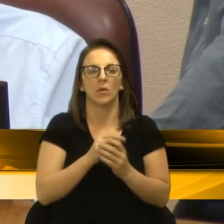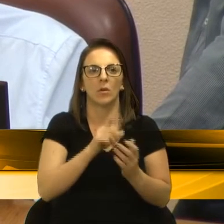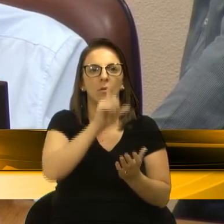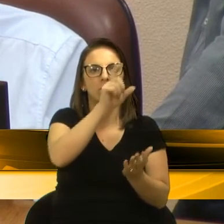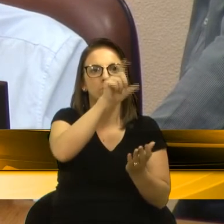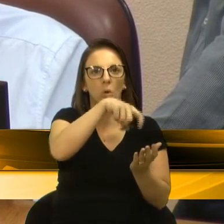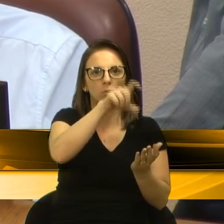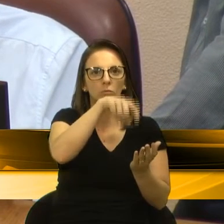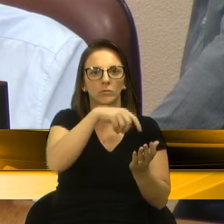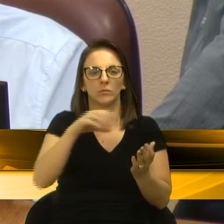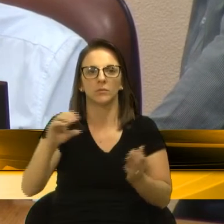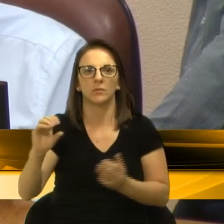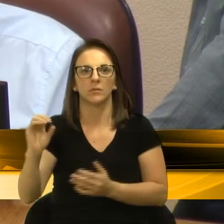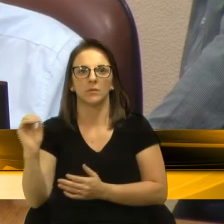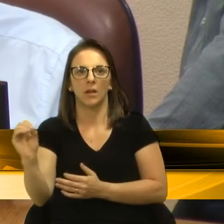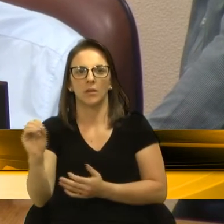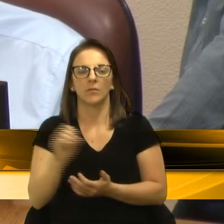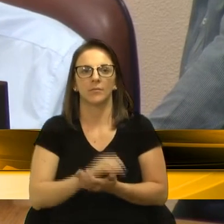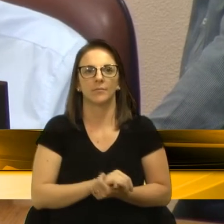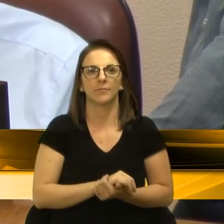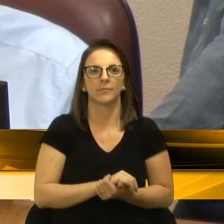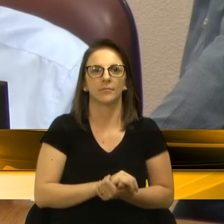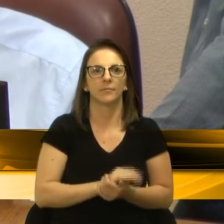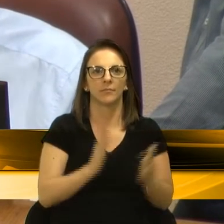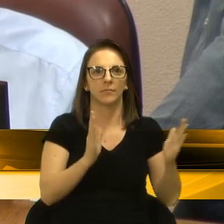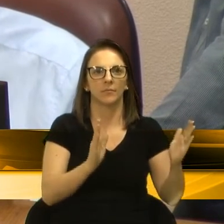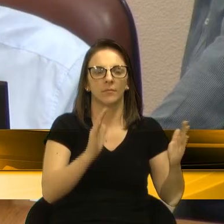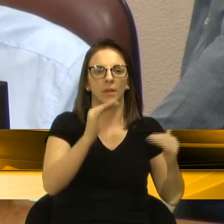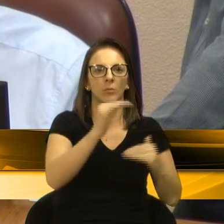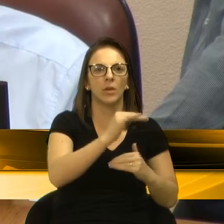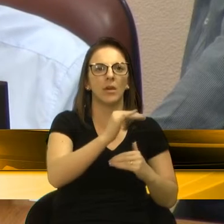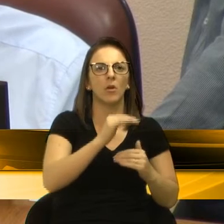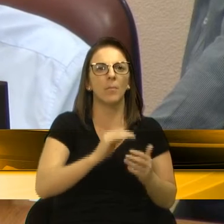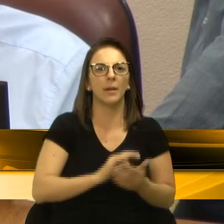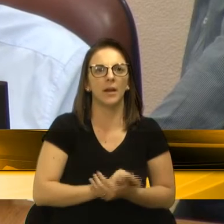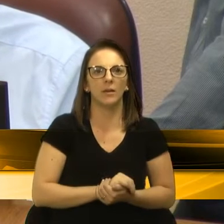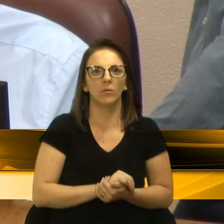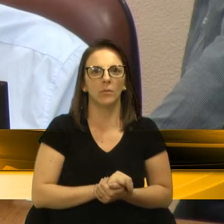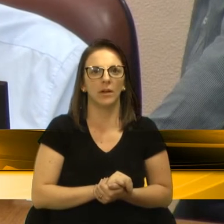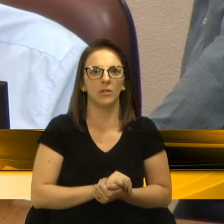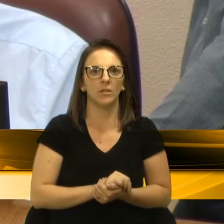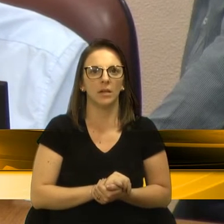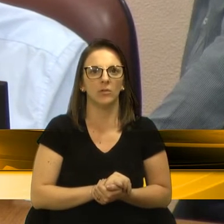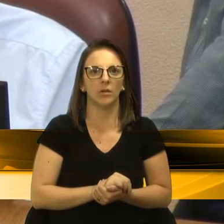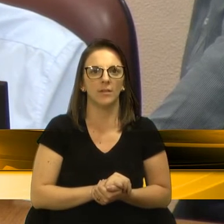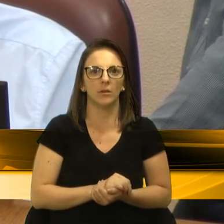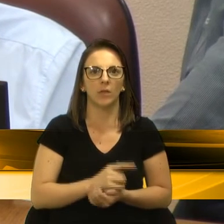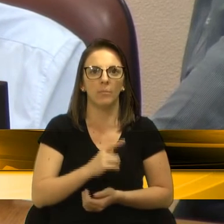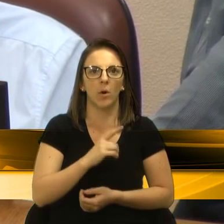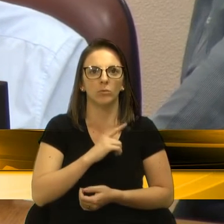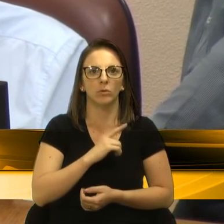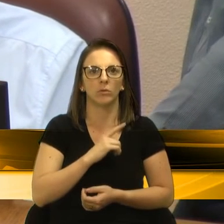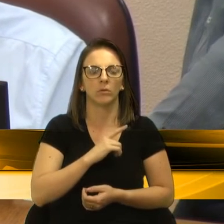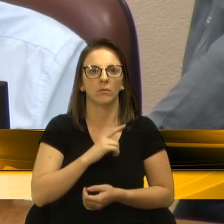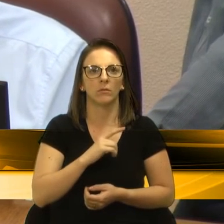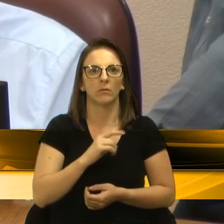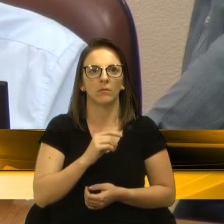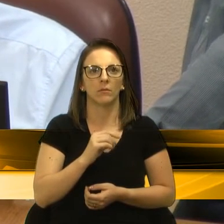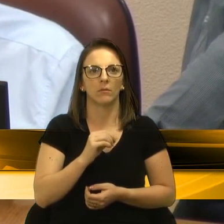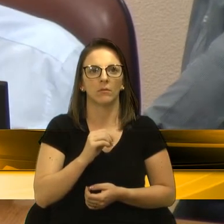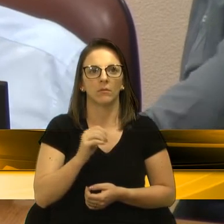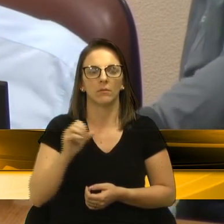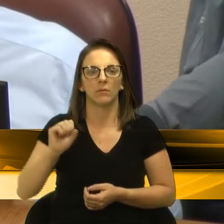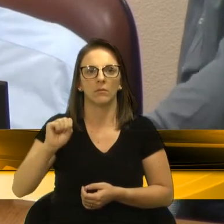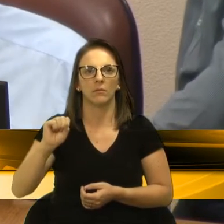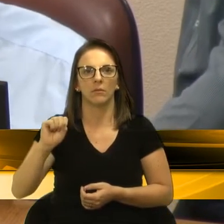registrador eletrônico do ponto 1.555,67, anexo 1, total 80.000, com 80